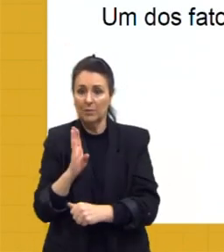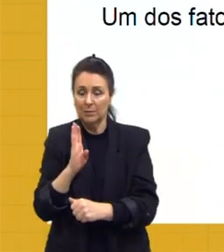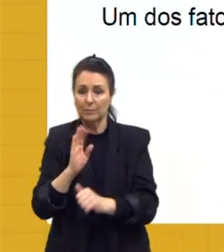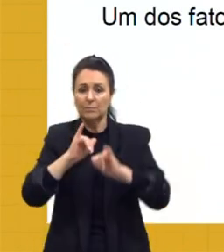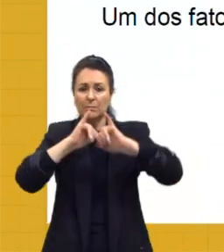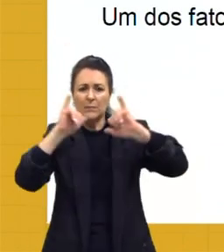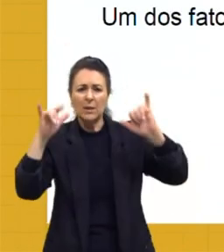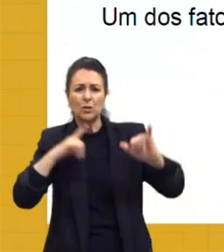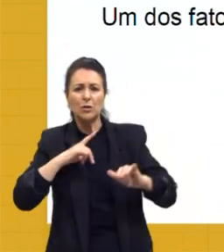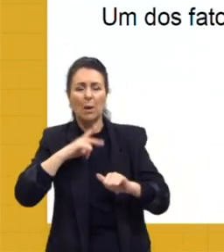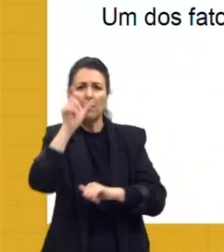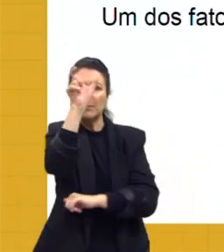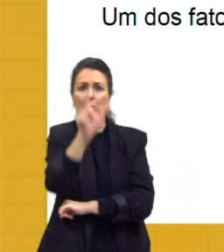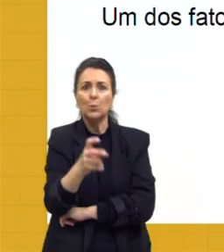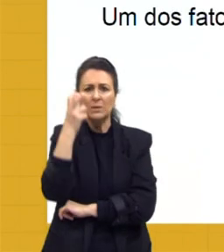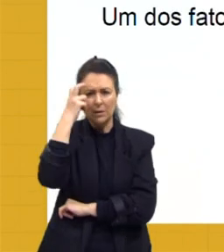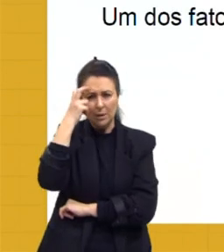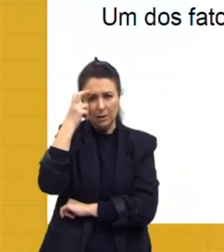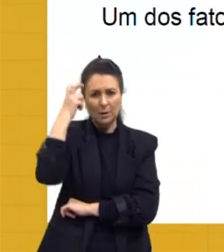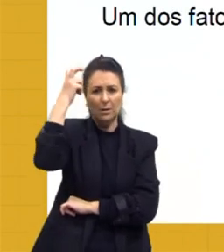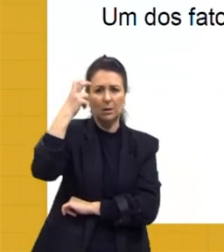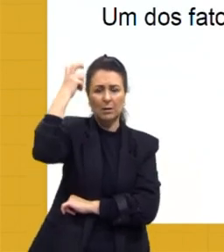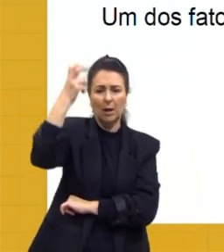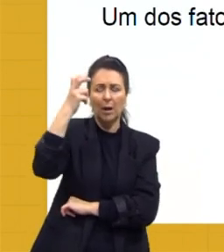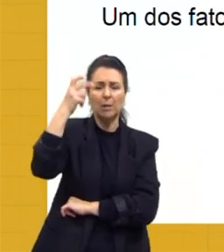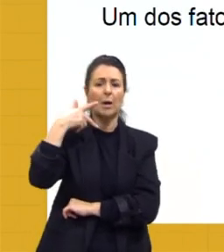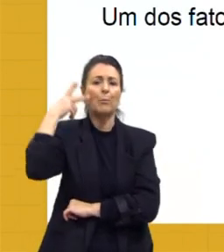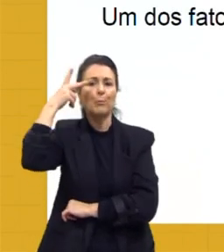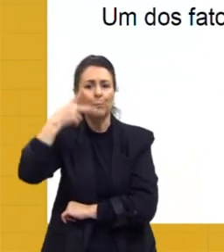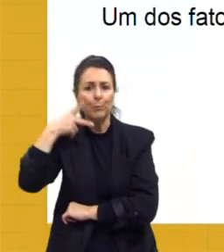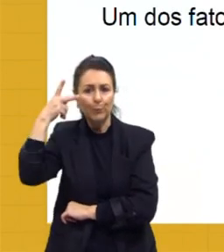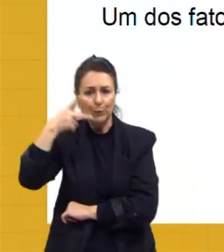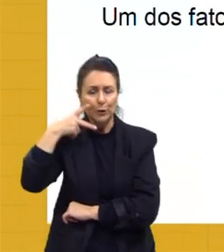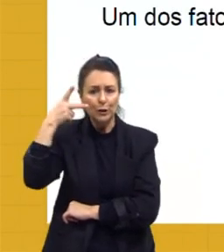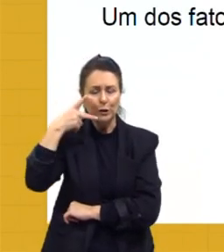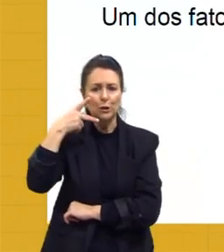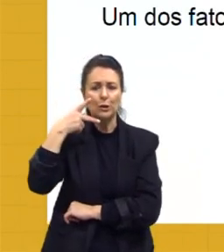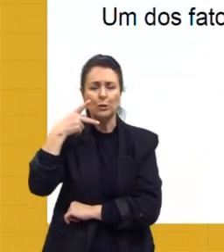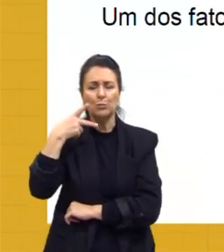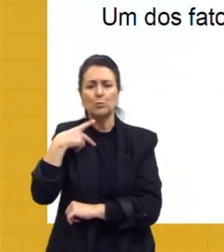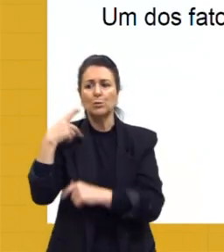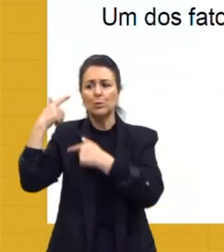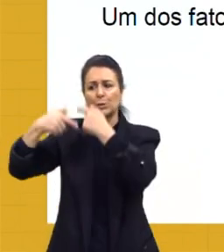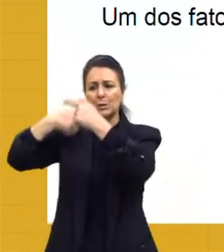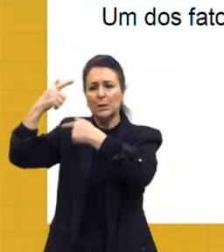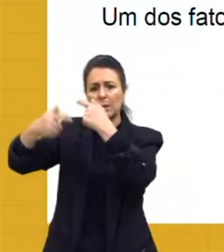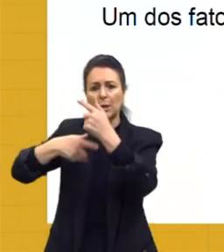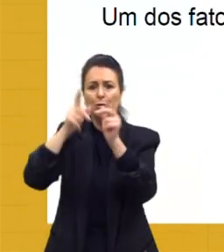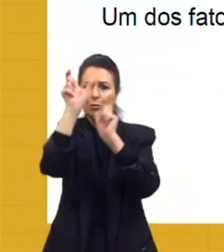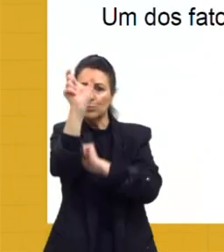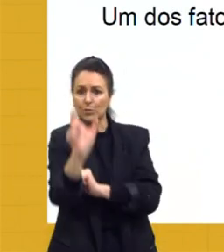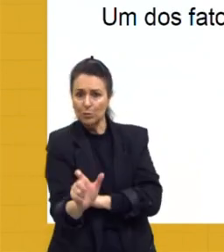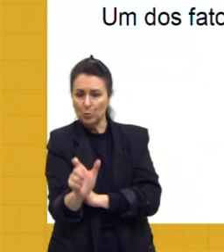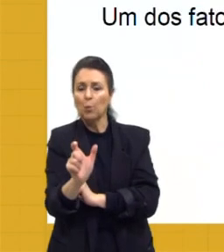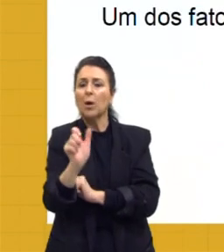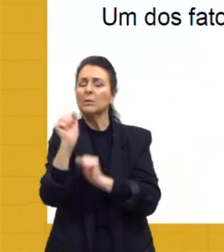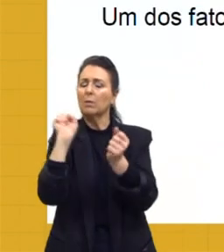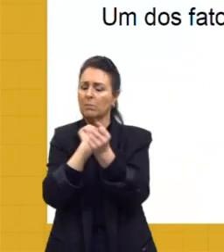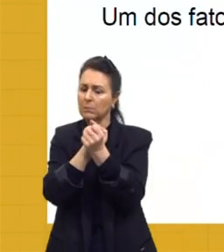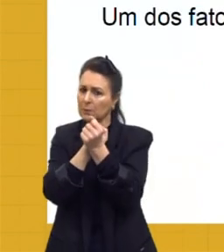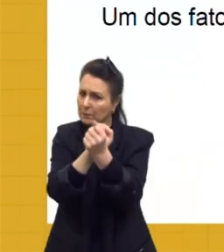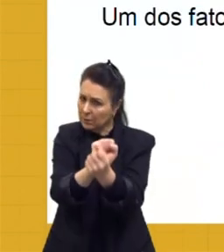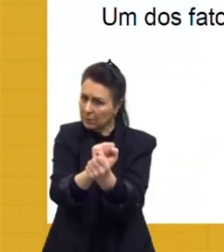intelectuais, alguns políticos, descendentes de pessoas escravizadas, pessoas escravizadas também,